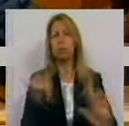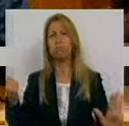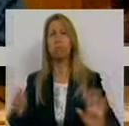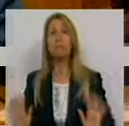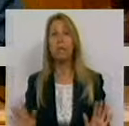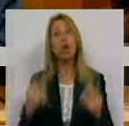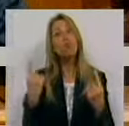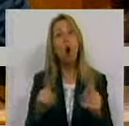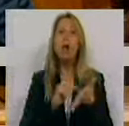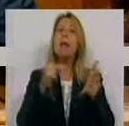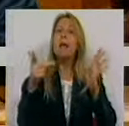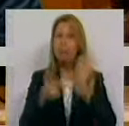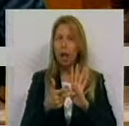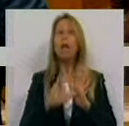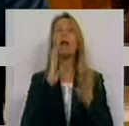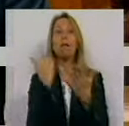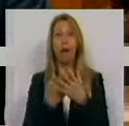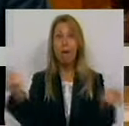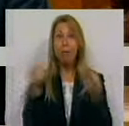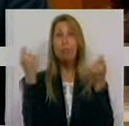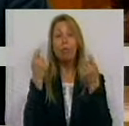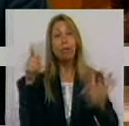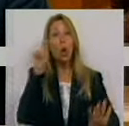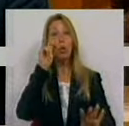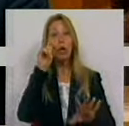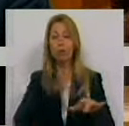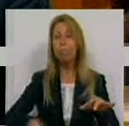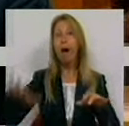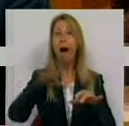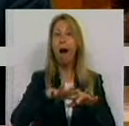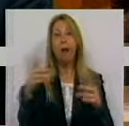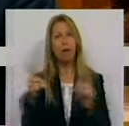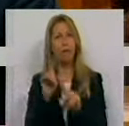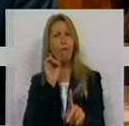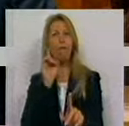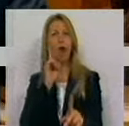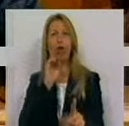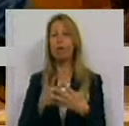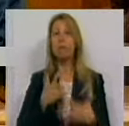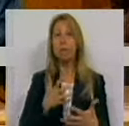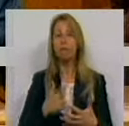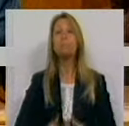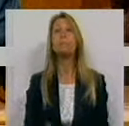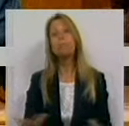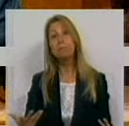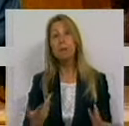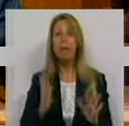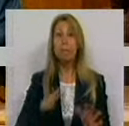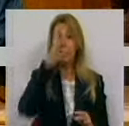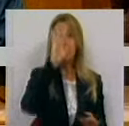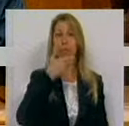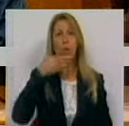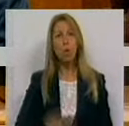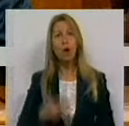totalmente técnica, promover o turismo numa cadeia de distribuição e de valor. Trata-se de saber fazer e de fazer,